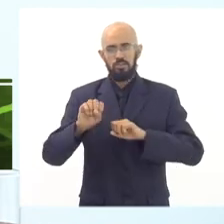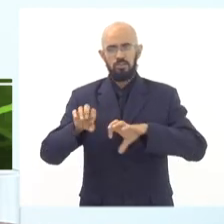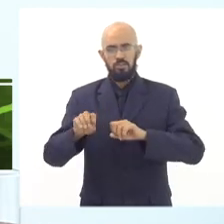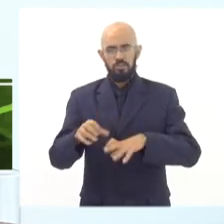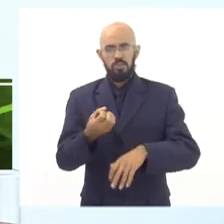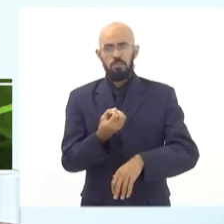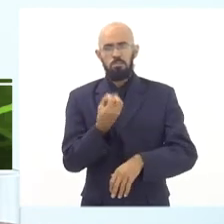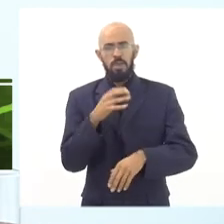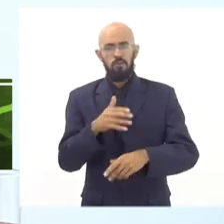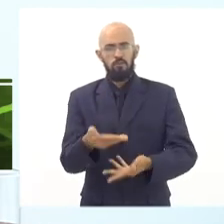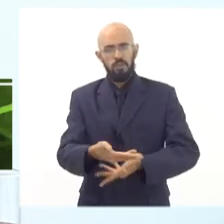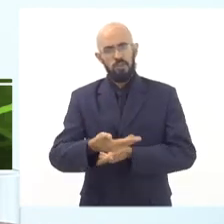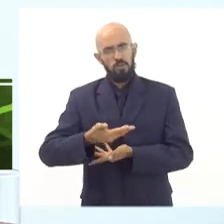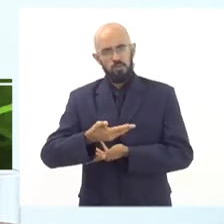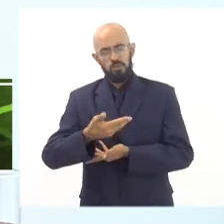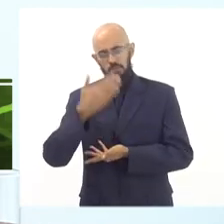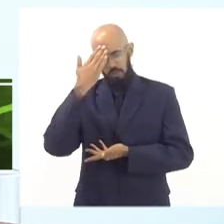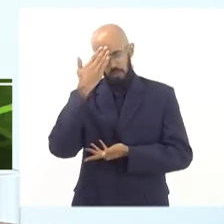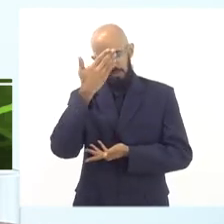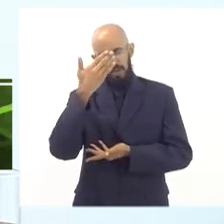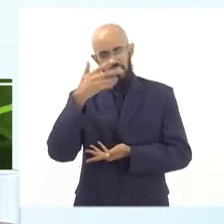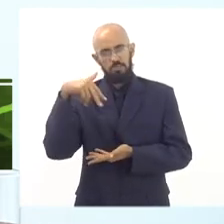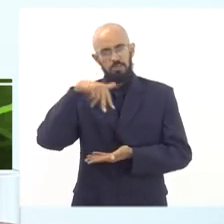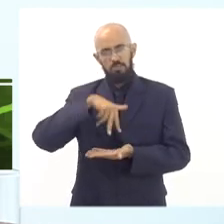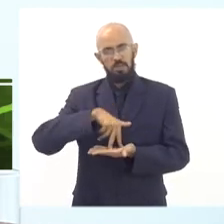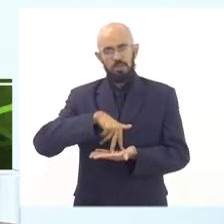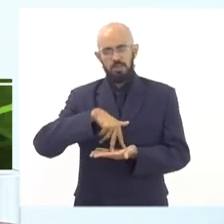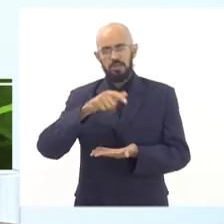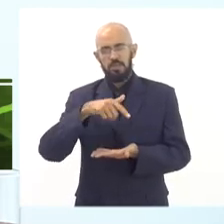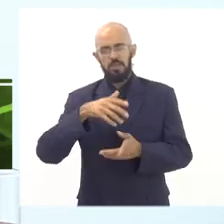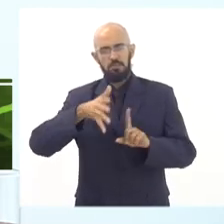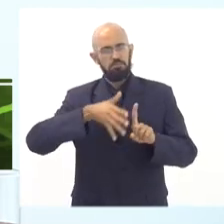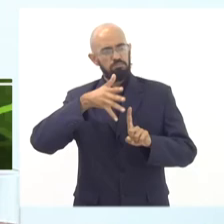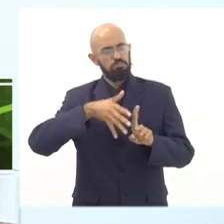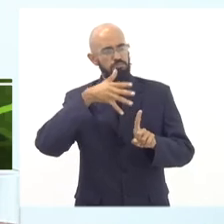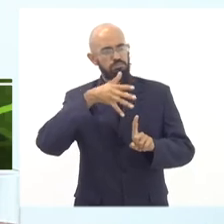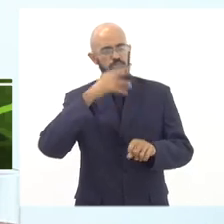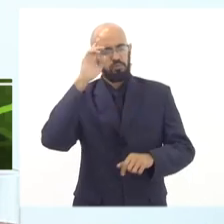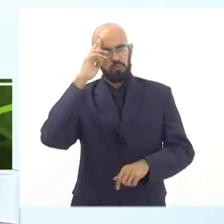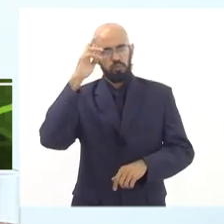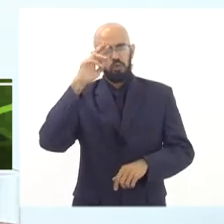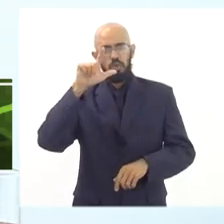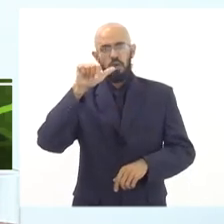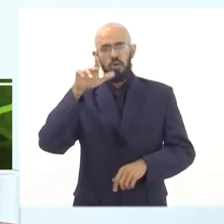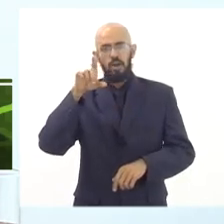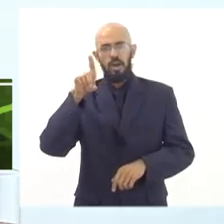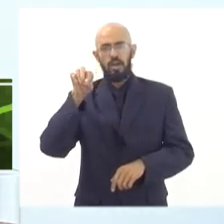bem-vindos, obrigado pela presença e passo a palavra para senhor Leonardo Moraes.